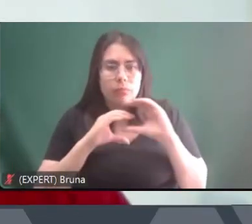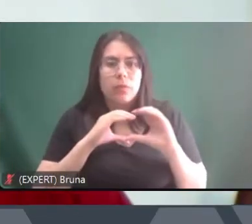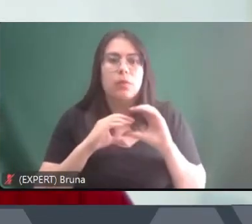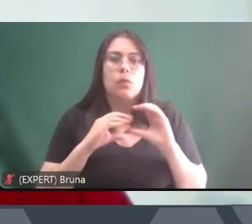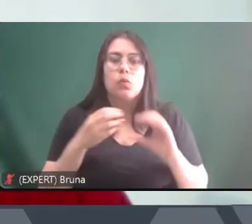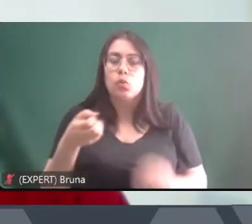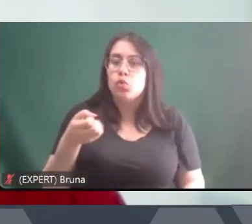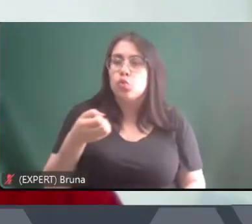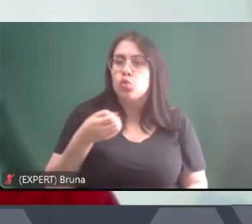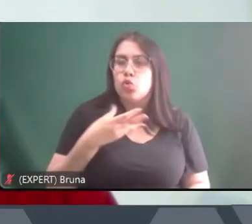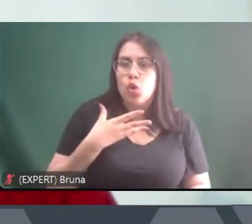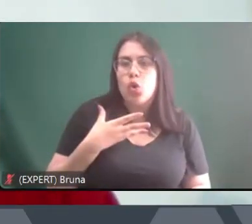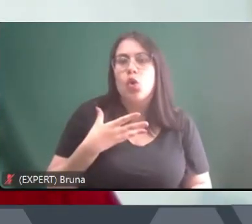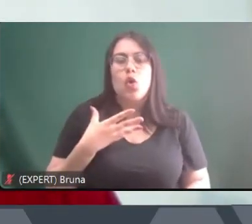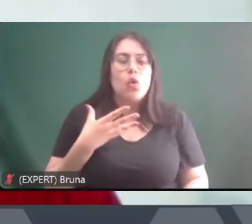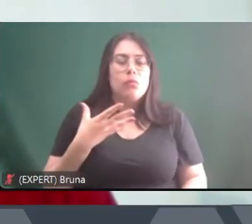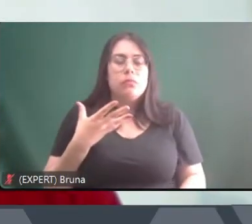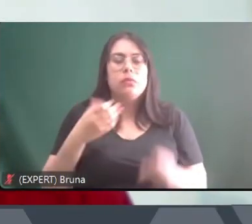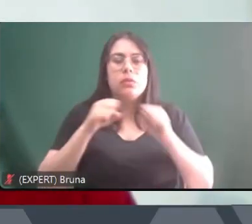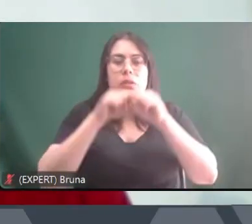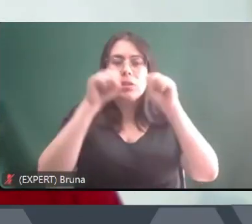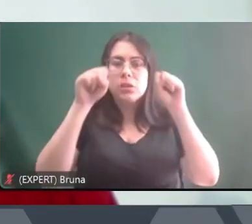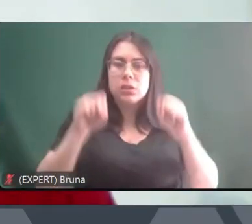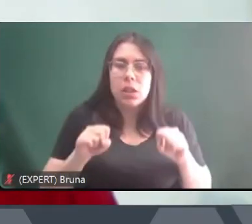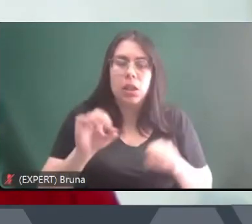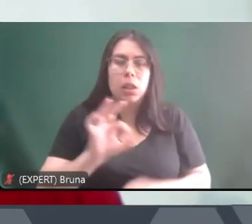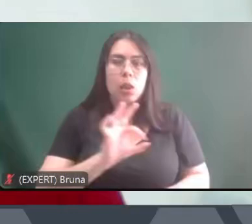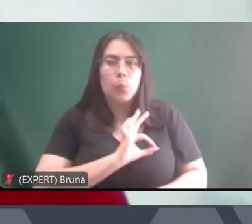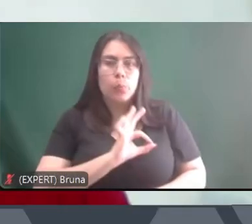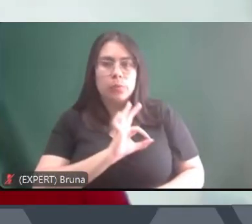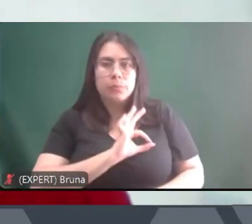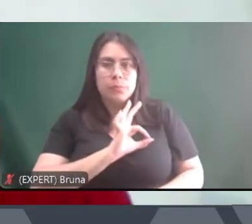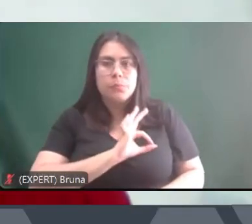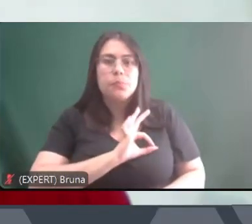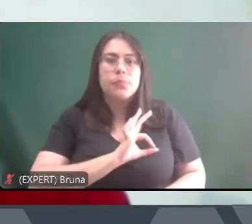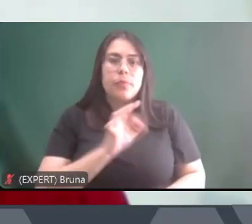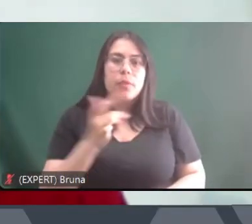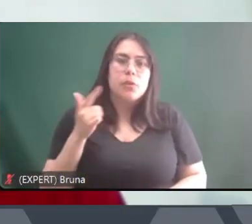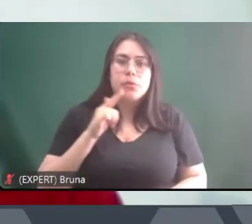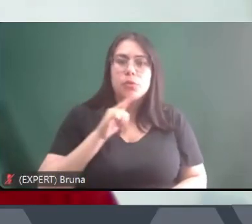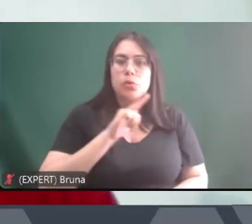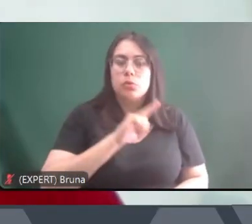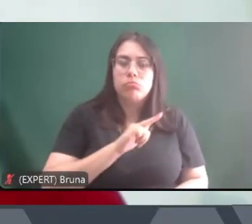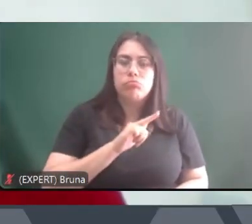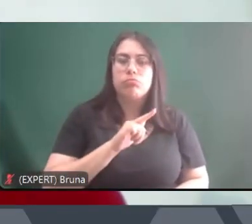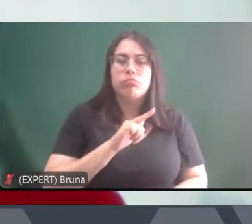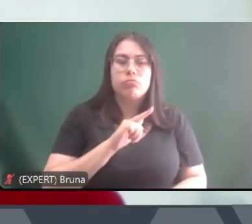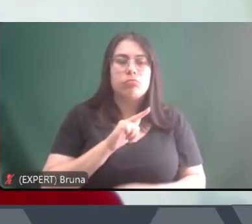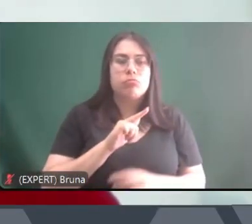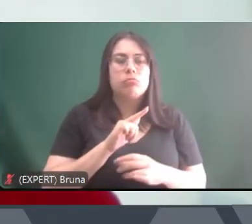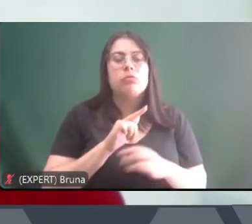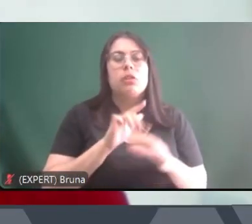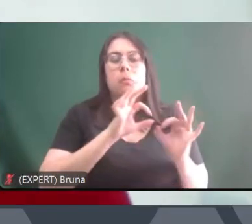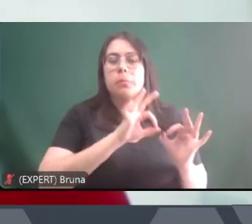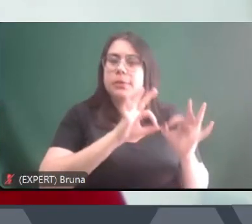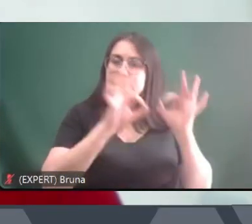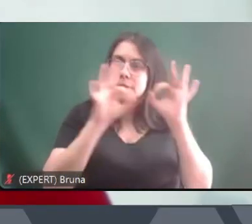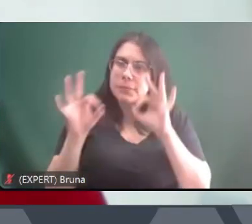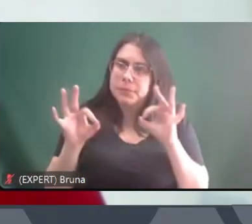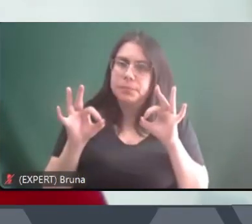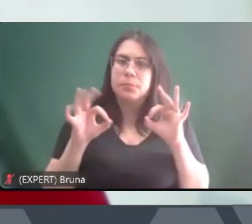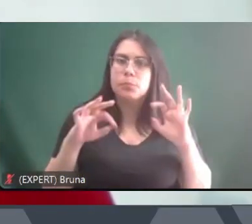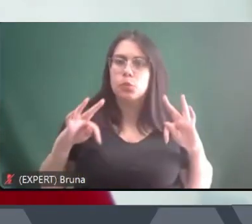novos softwares e nova forma da polícia militar gerir o patrulhamento que vai permitir uma maior